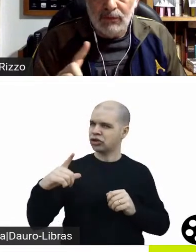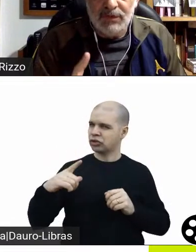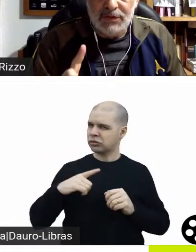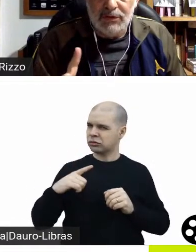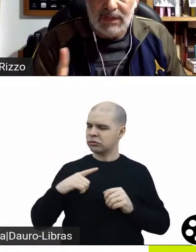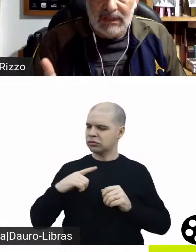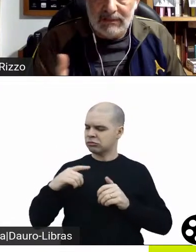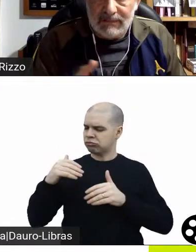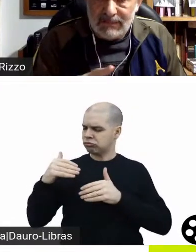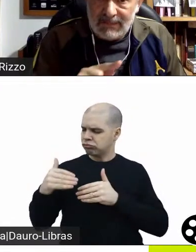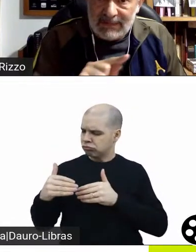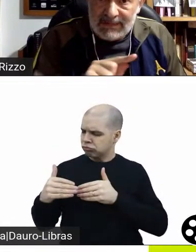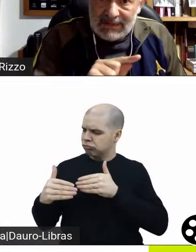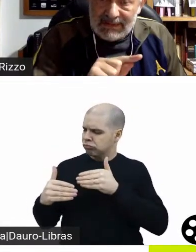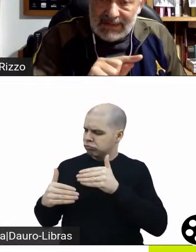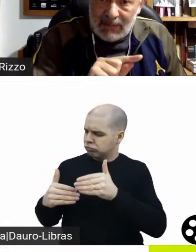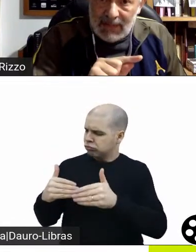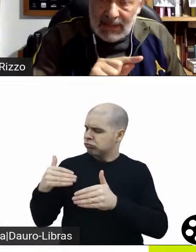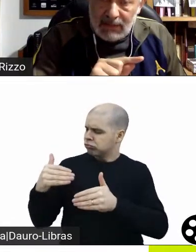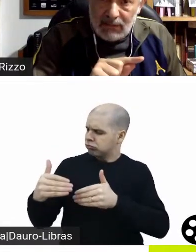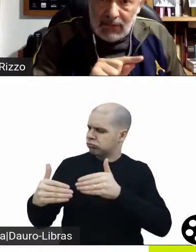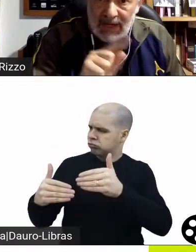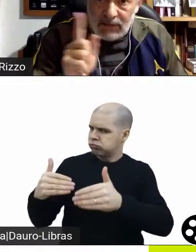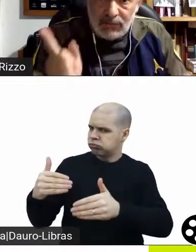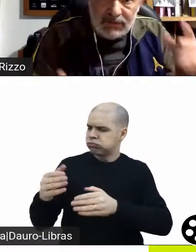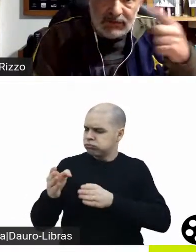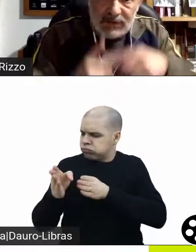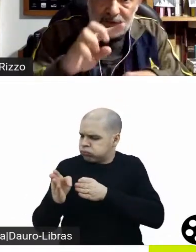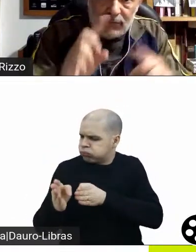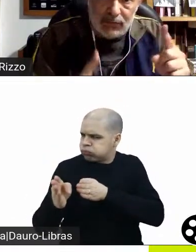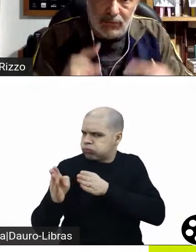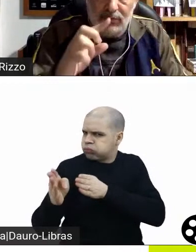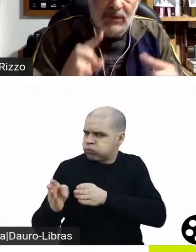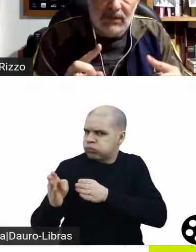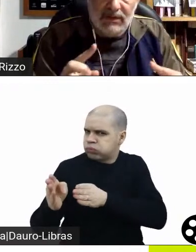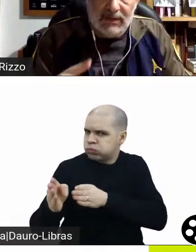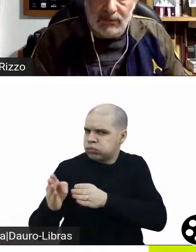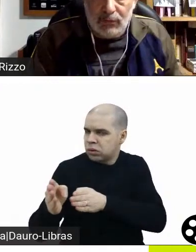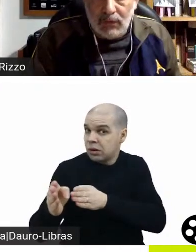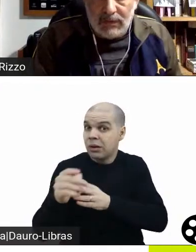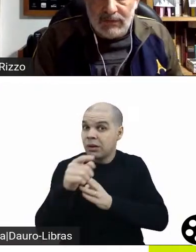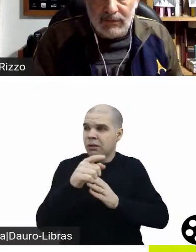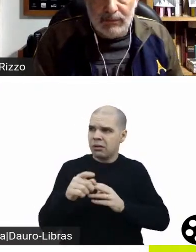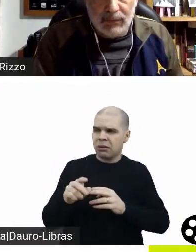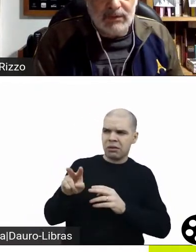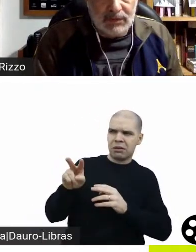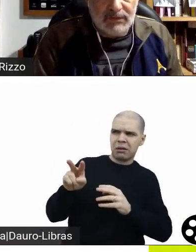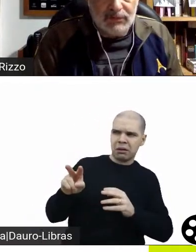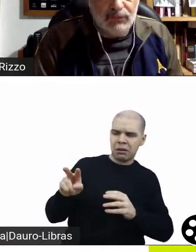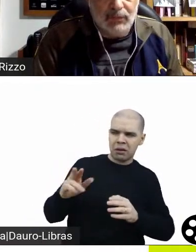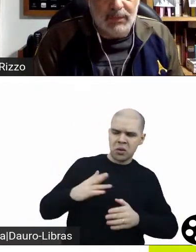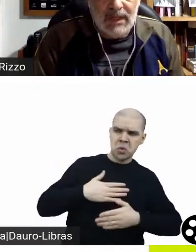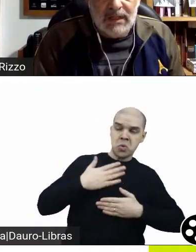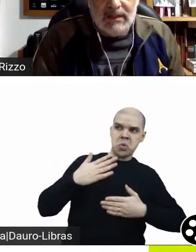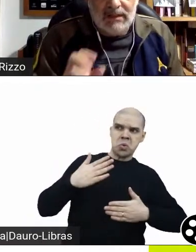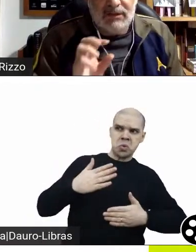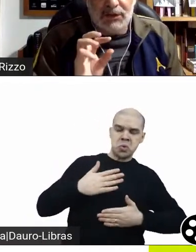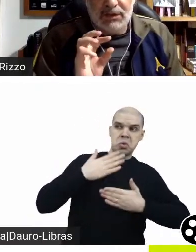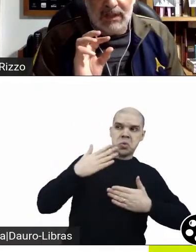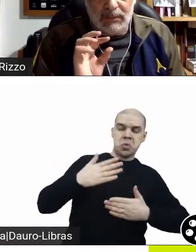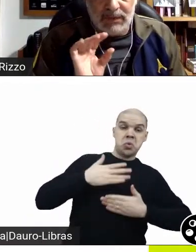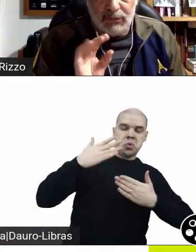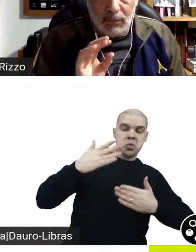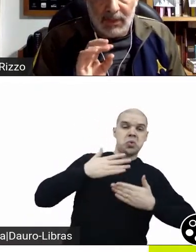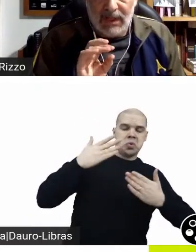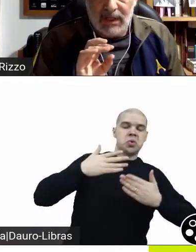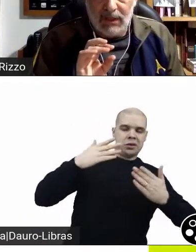no sentido de que ele trabalha com arcos invertidos das duas protagonistas do filme. Se